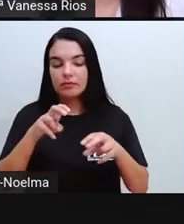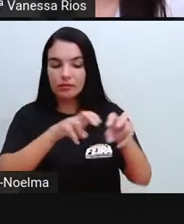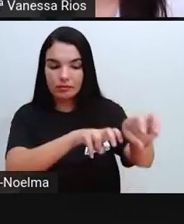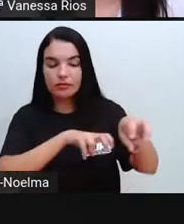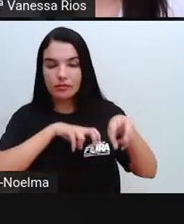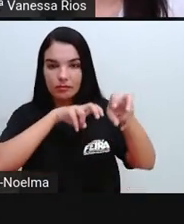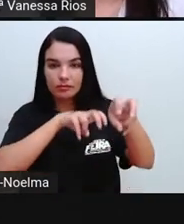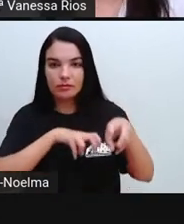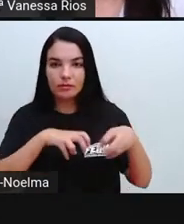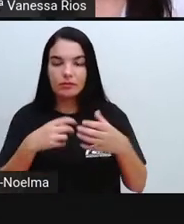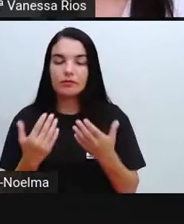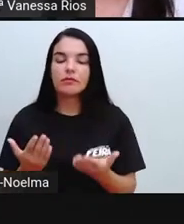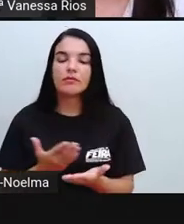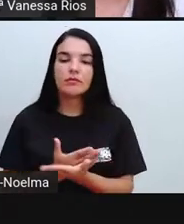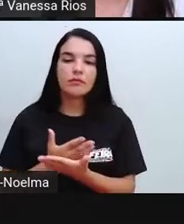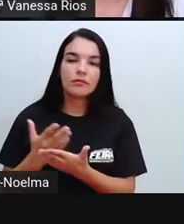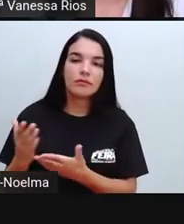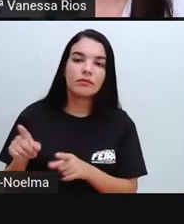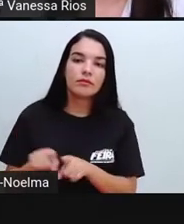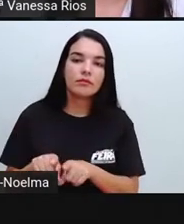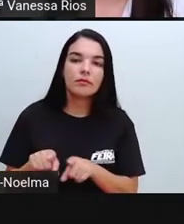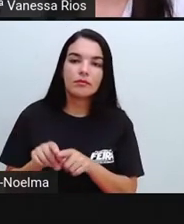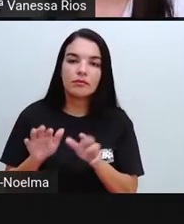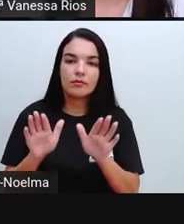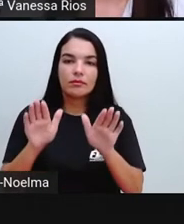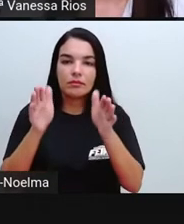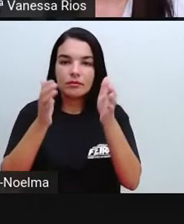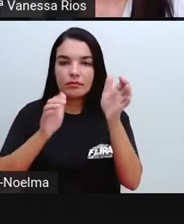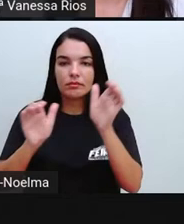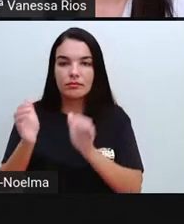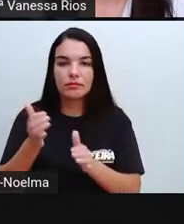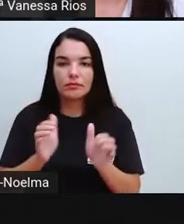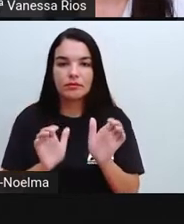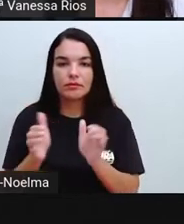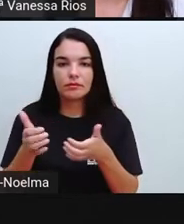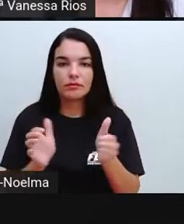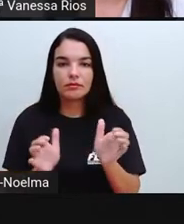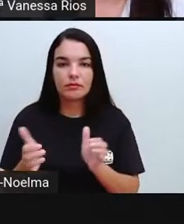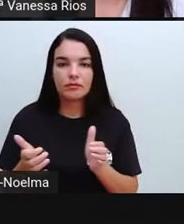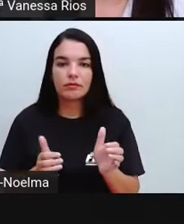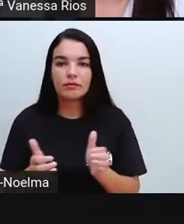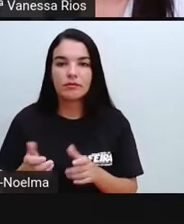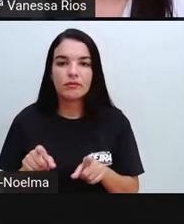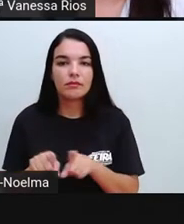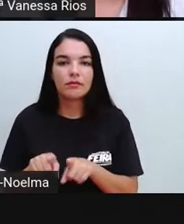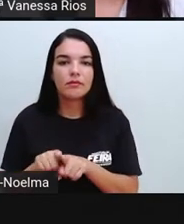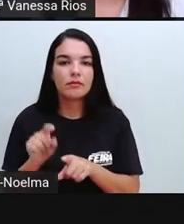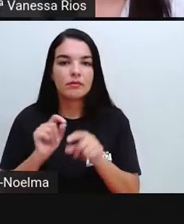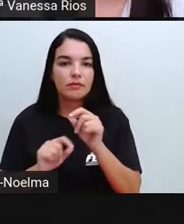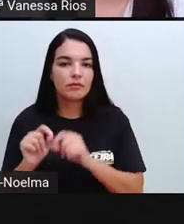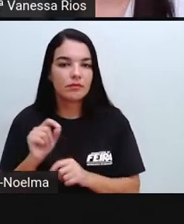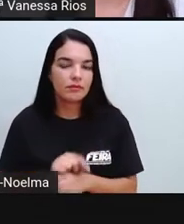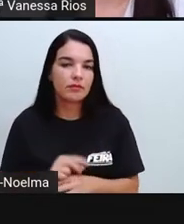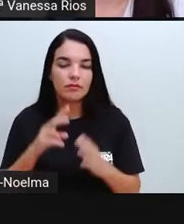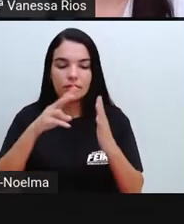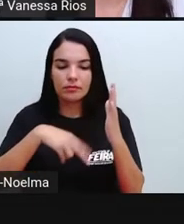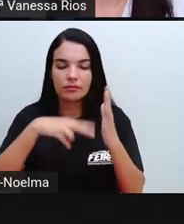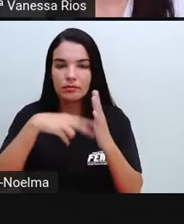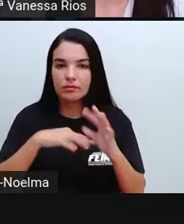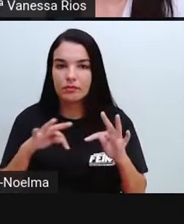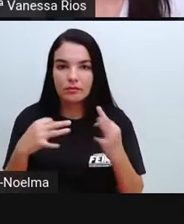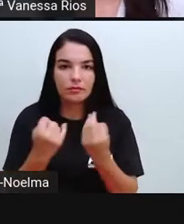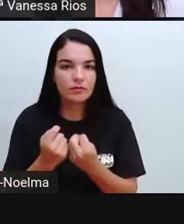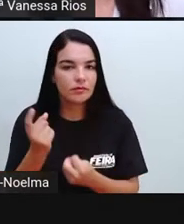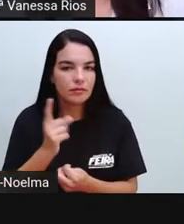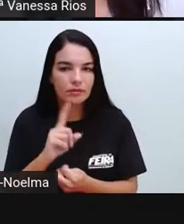ceramistas. E aí a prova é colocar o texto aqui, o trecho do texto, porque a gente não vai fazer a leitura na íntegra, né?